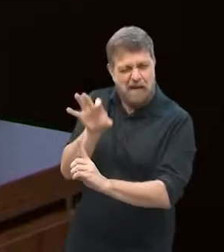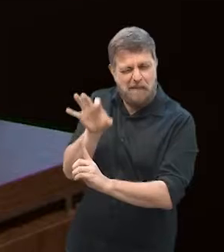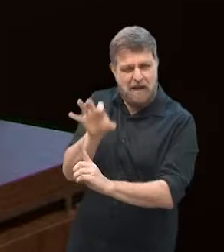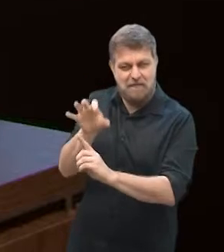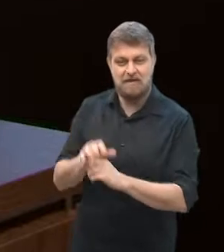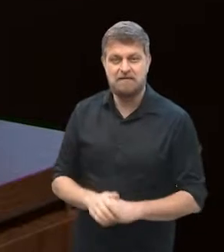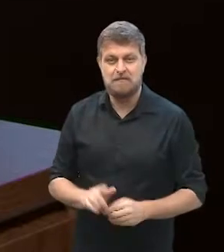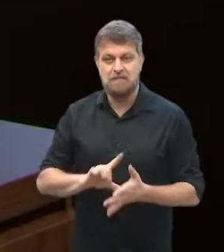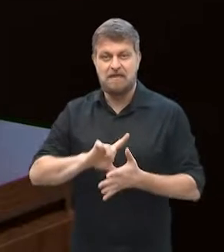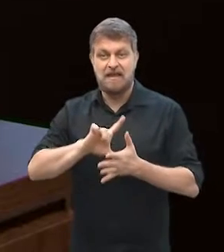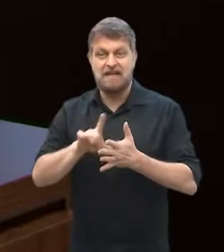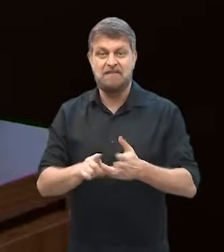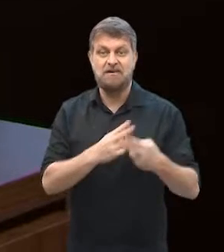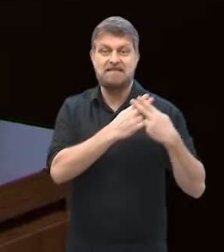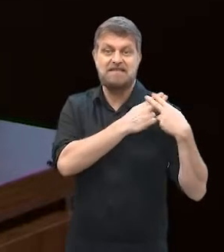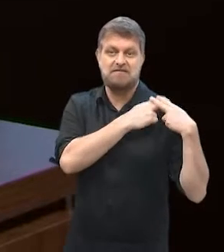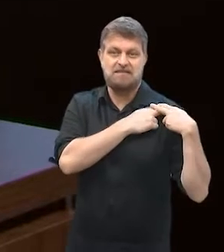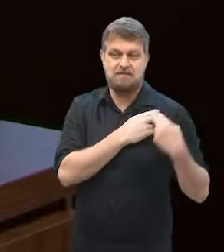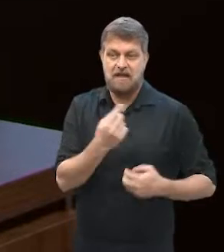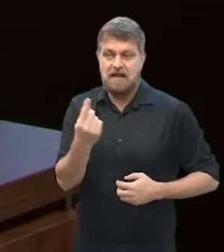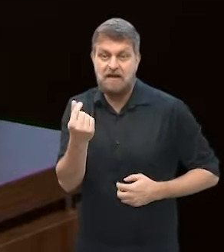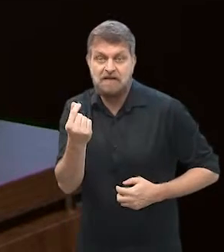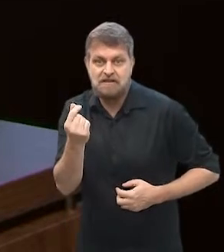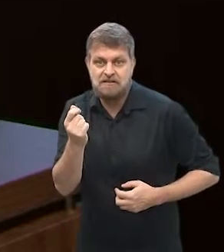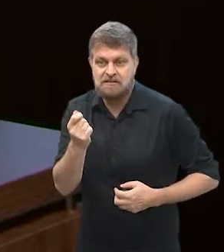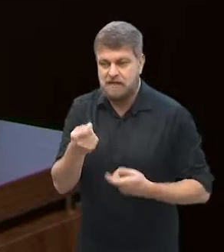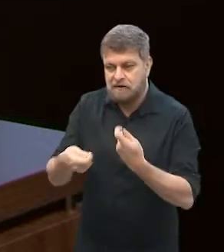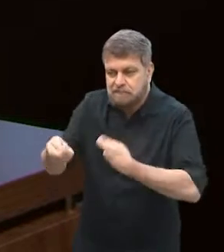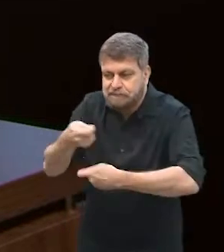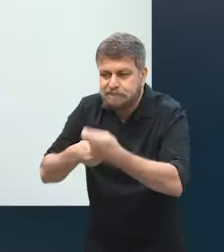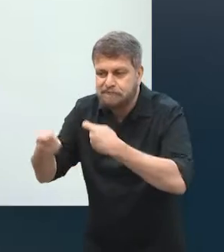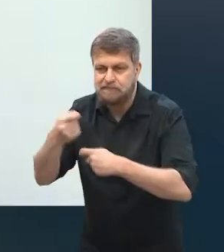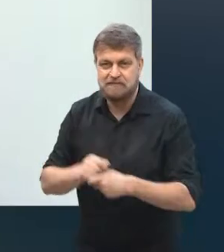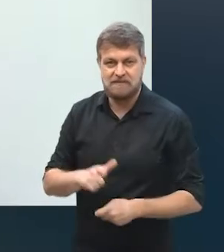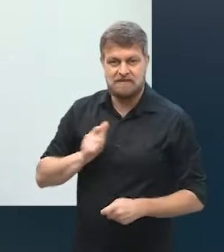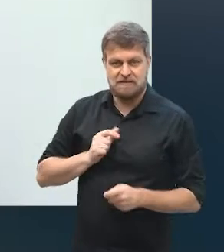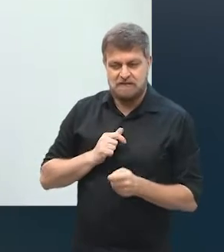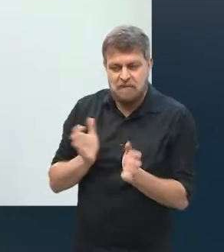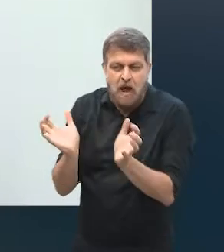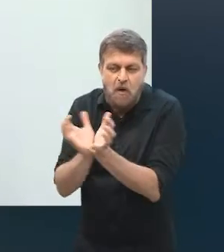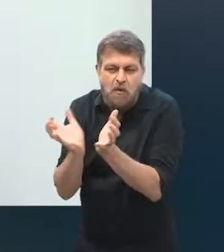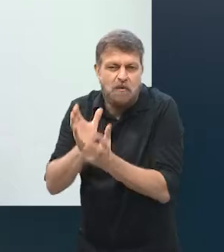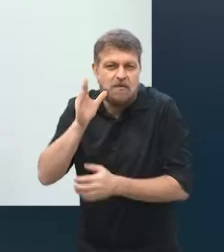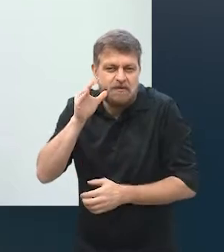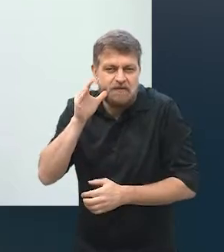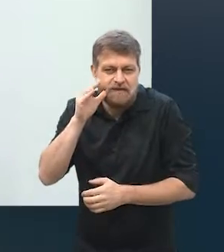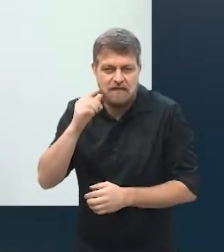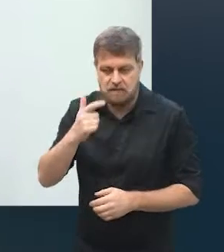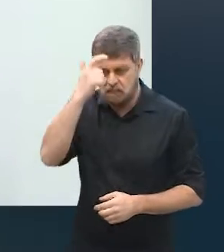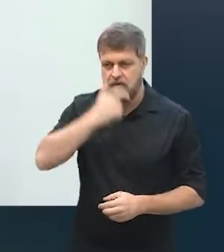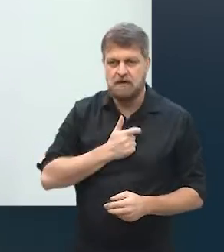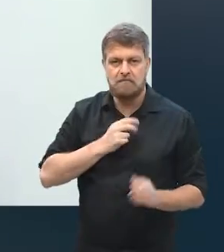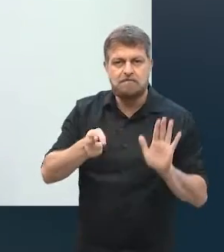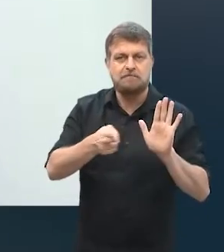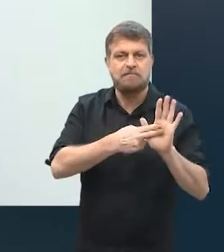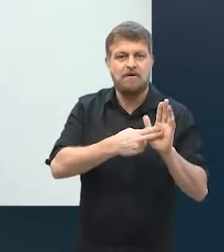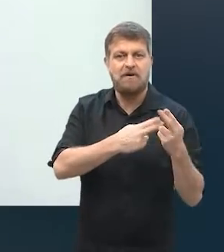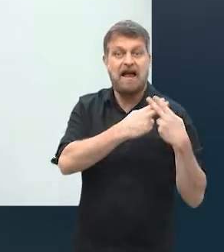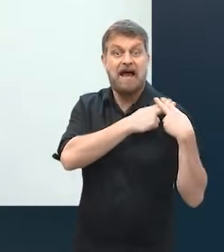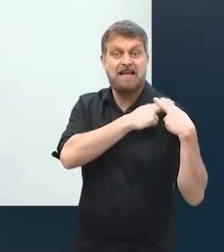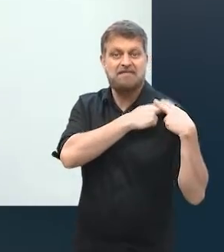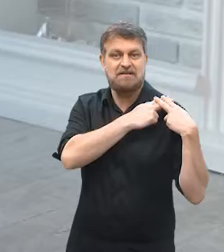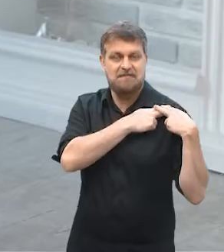assumir essa responsabilidade de receber das pessoas do escritório, como era tudo uma coisa bem fechada, eu assumi essa posição de